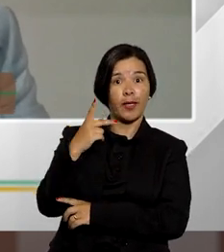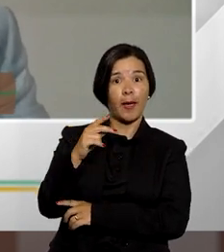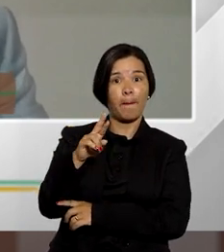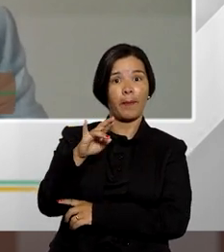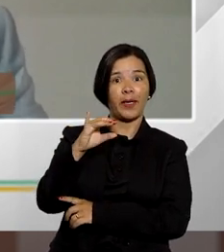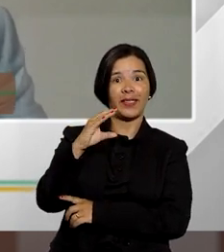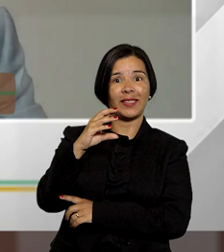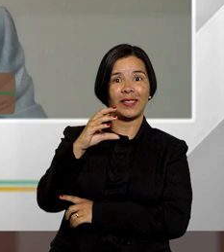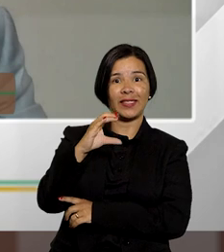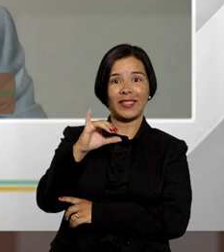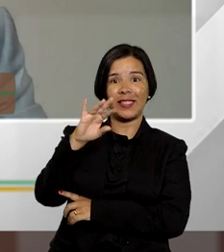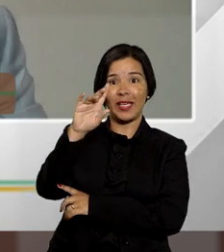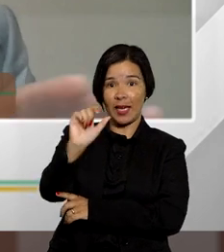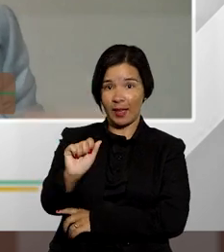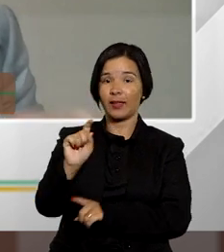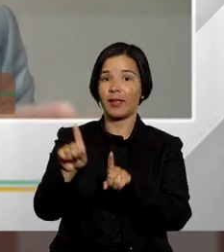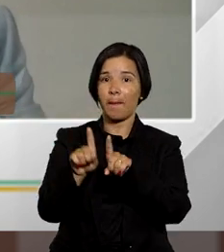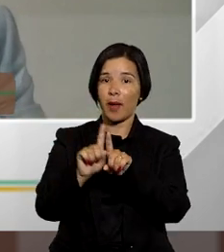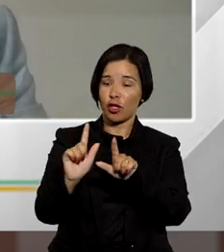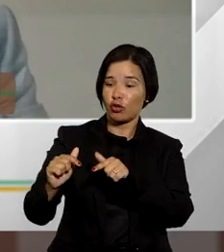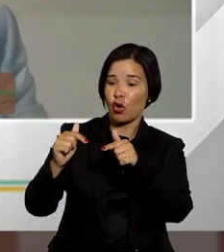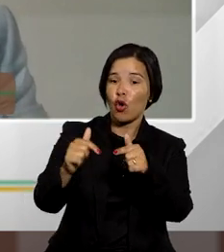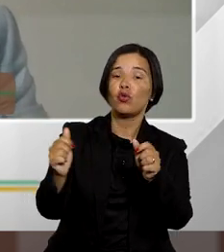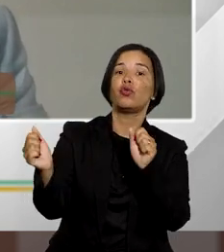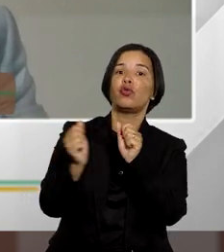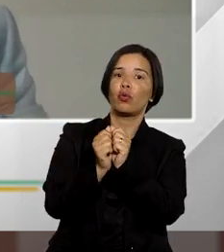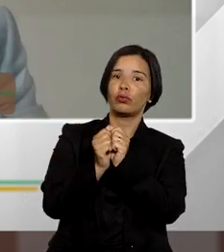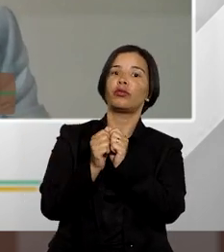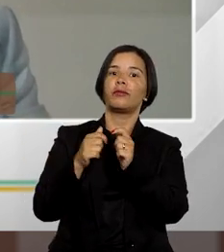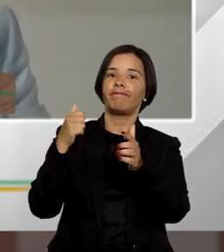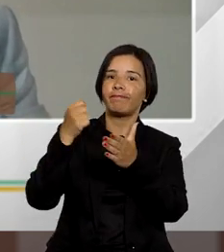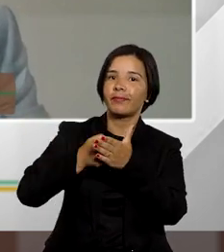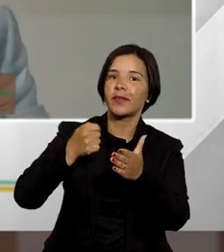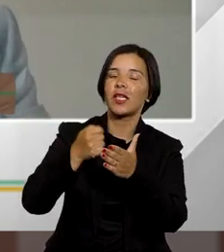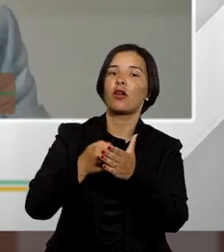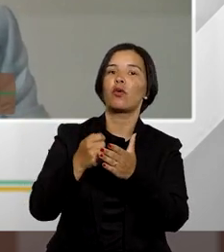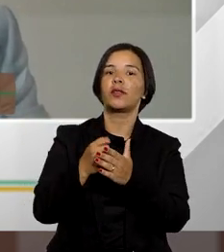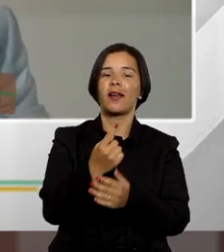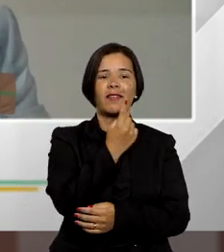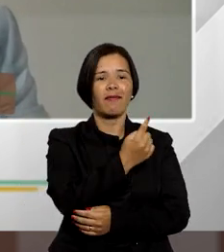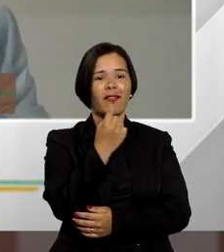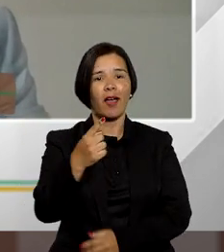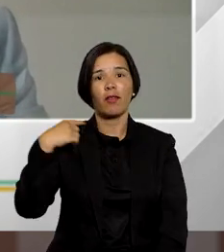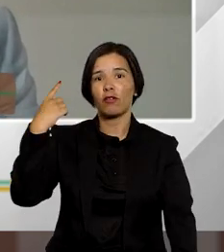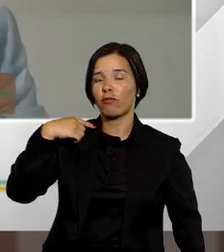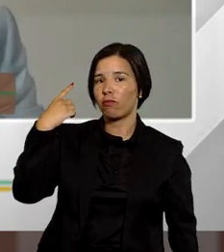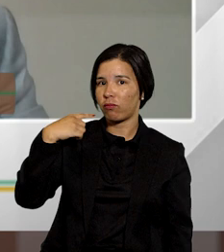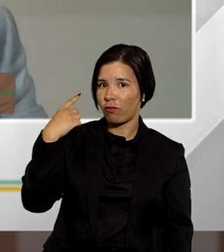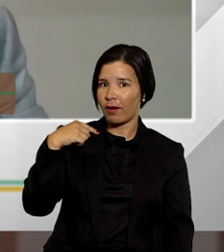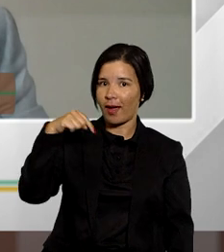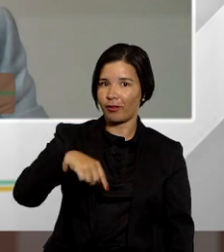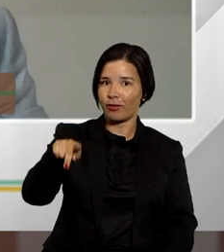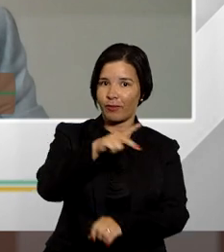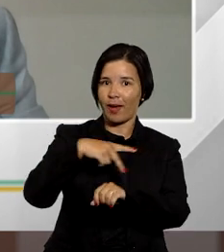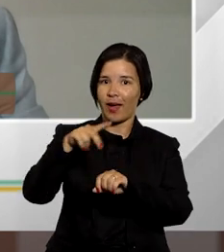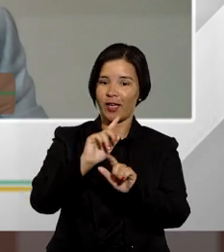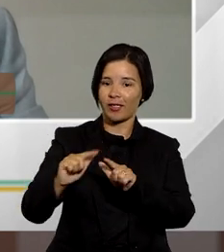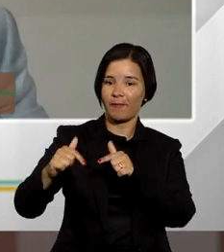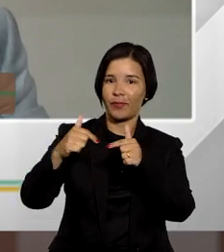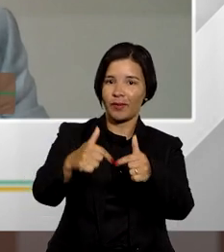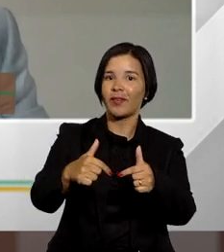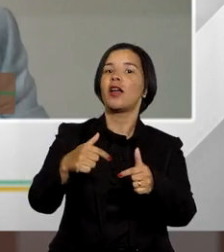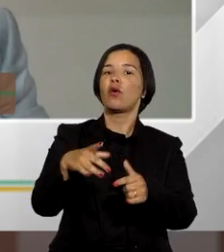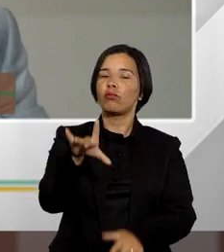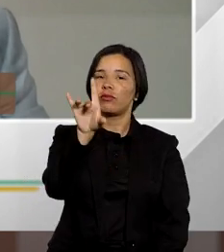também militado juntamente conosco nessa seara para que cada advogado e cada advogada em nosso país possa